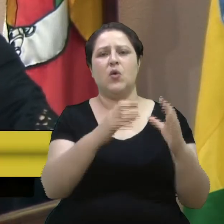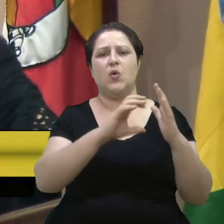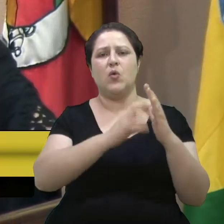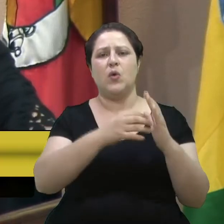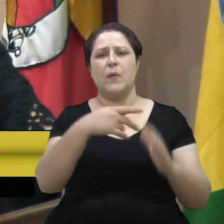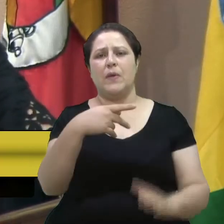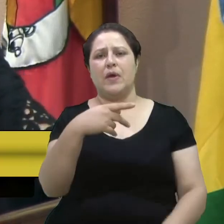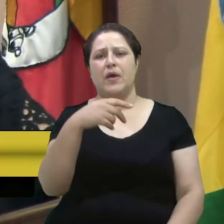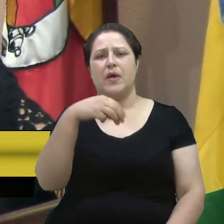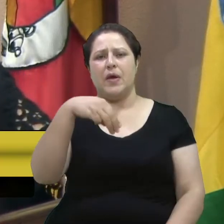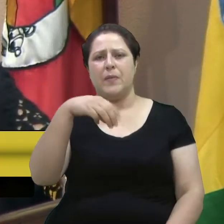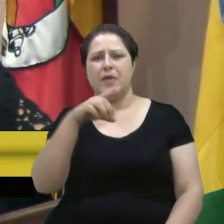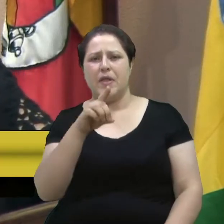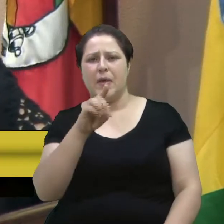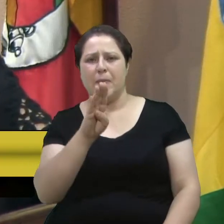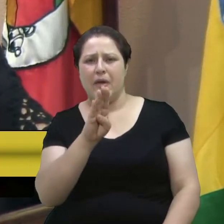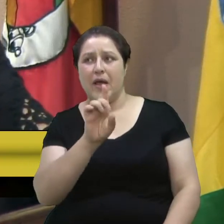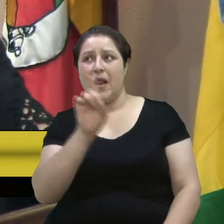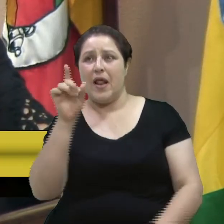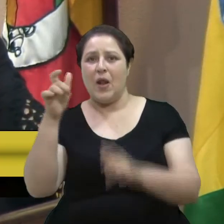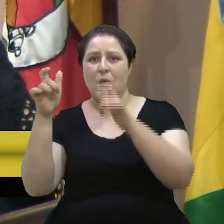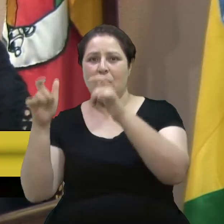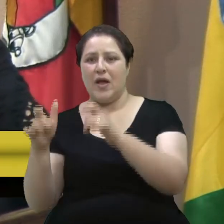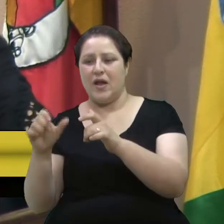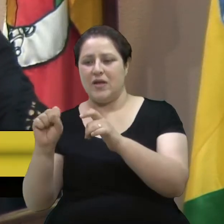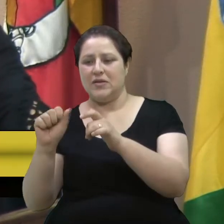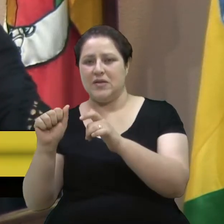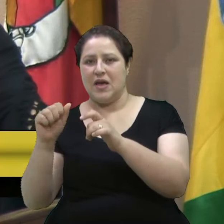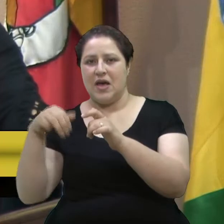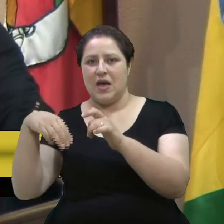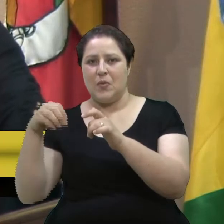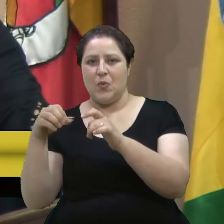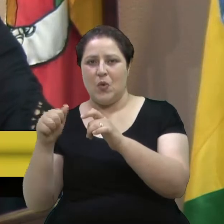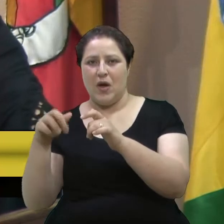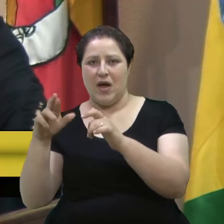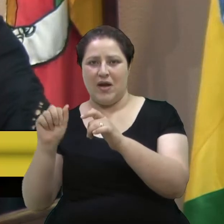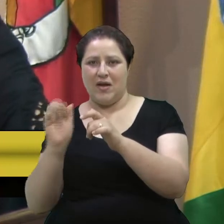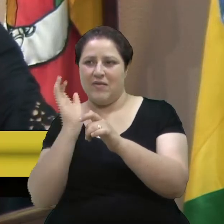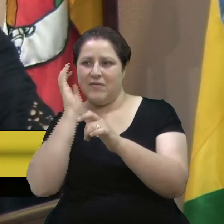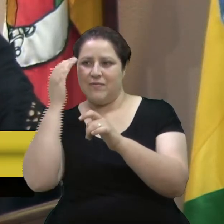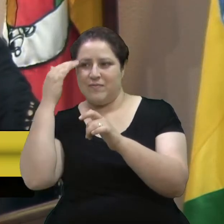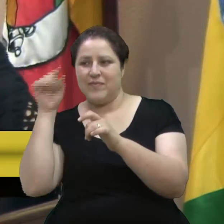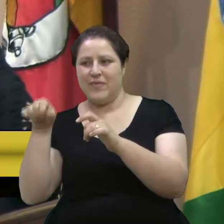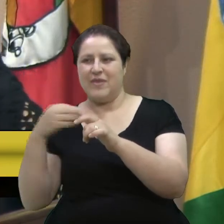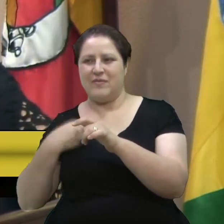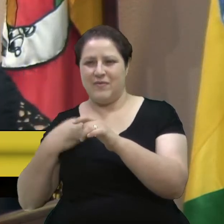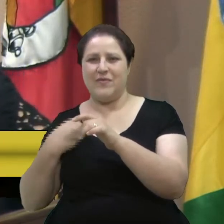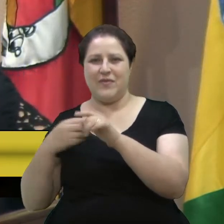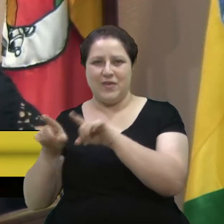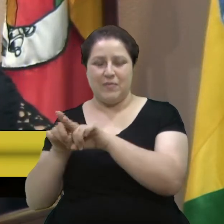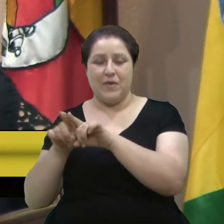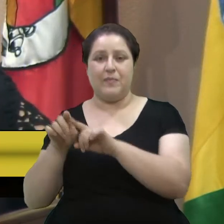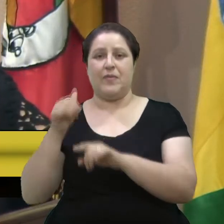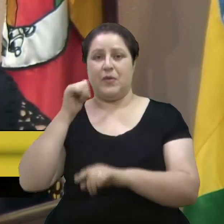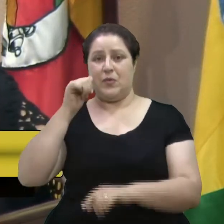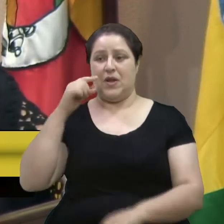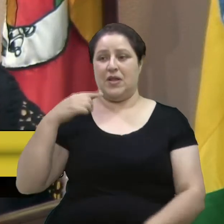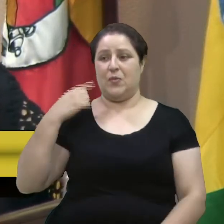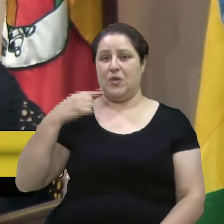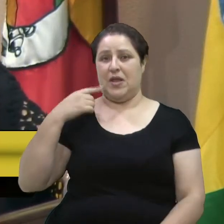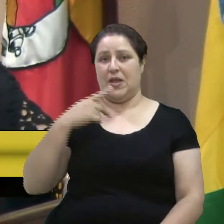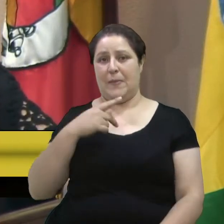Samuara, vereador Felipe, que o senhor também estava, eu fiquei sabendo pela deputada Patrícia,